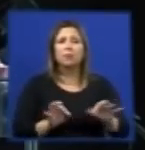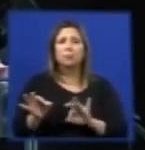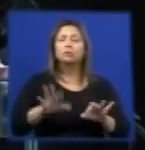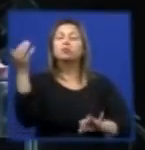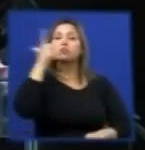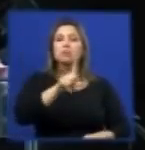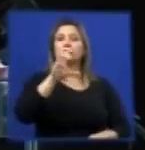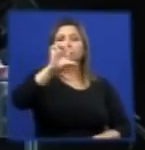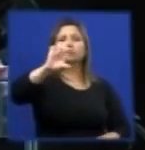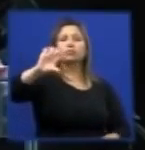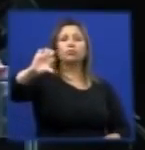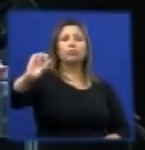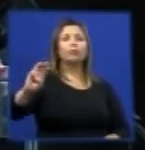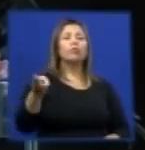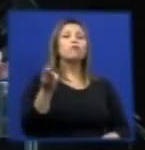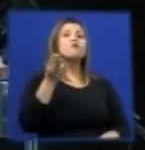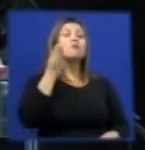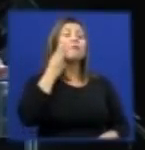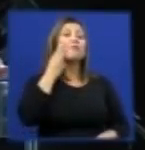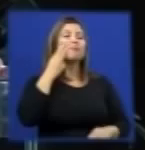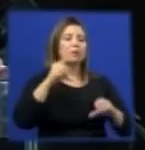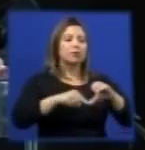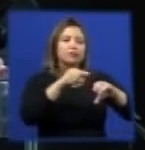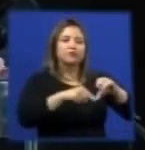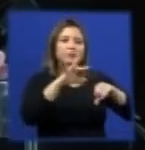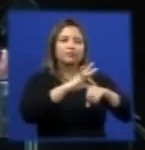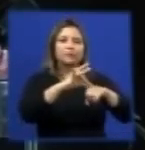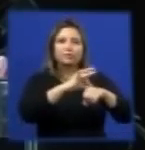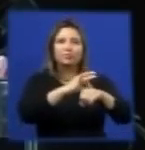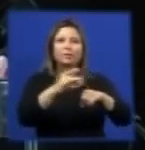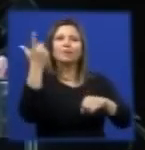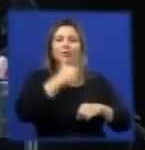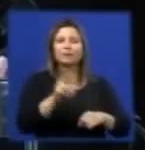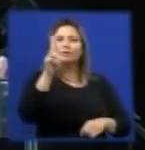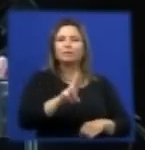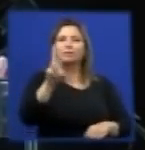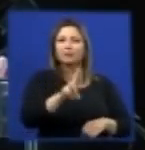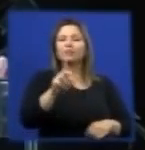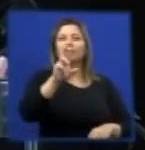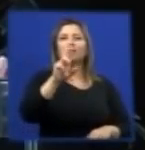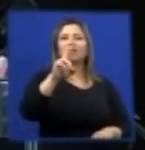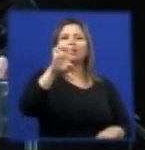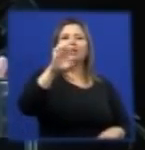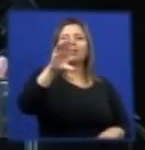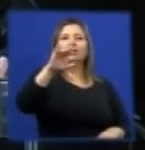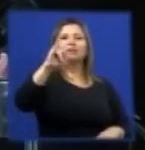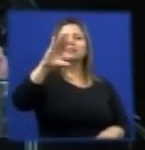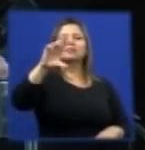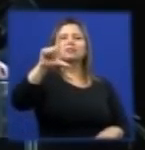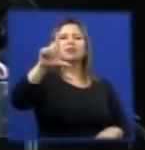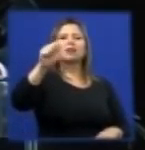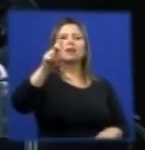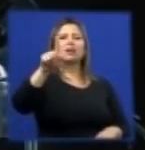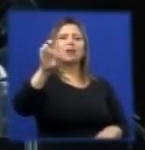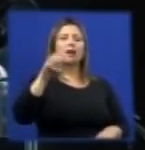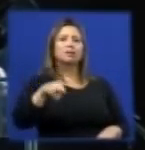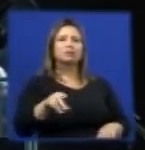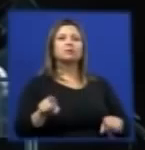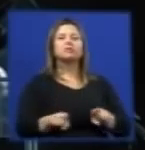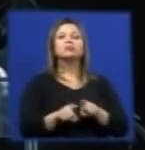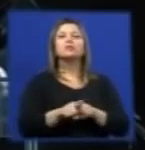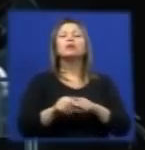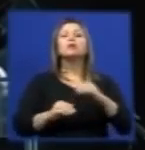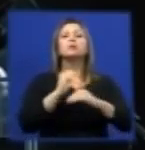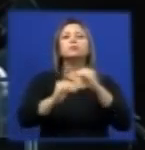9 mil milhões de pneus e tem uma capacidade que não é utilizada de processar, coprocessar na